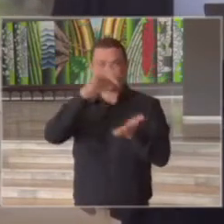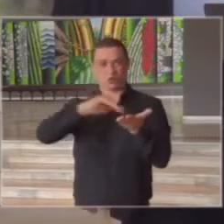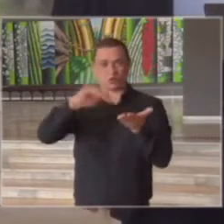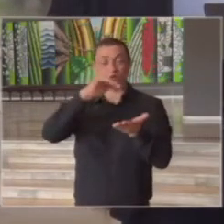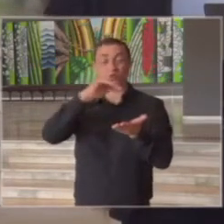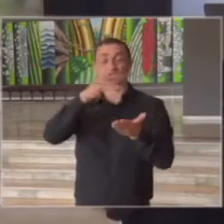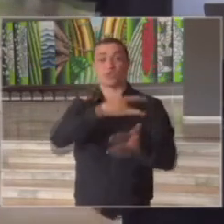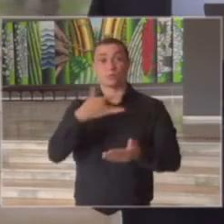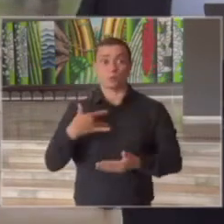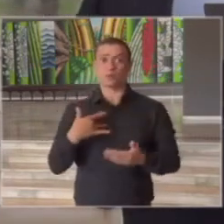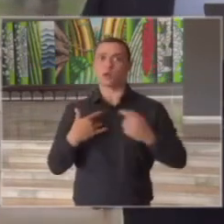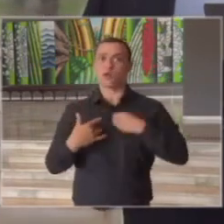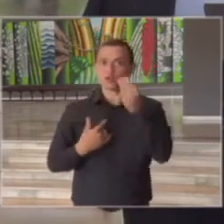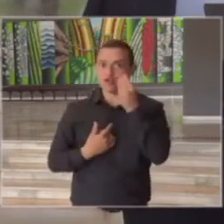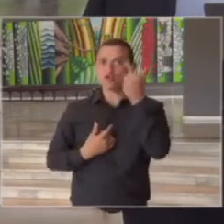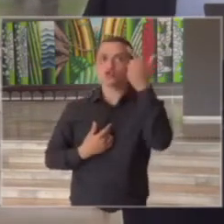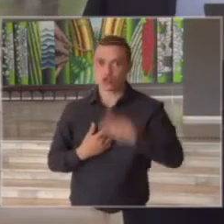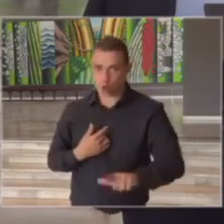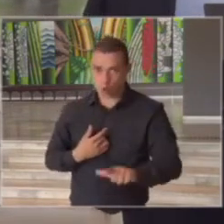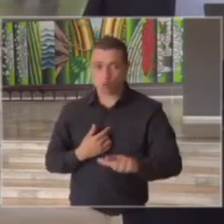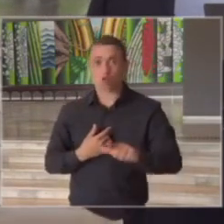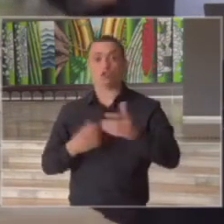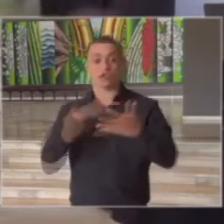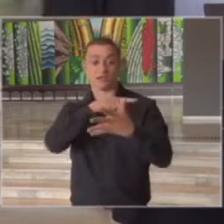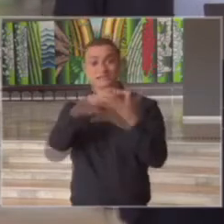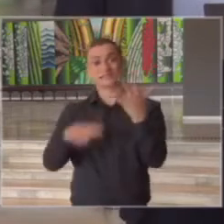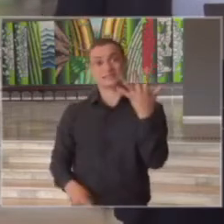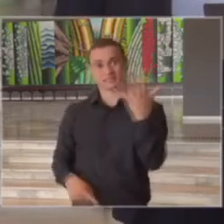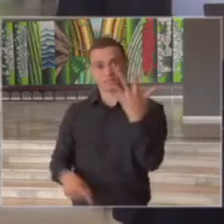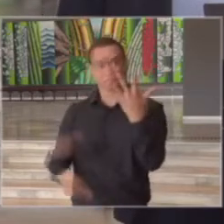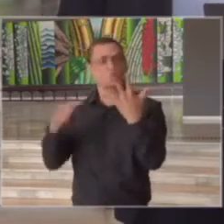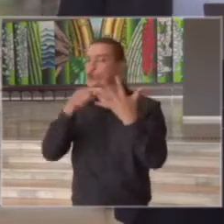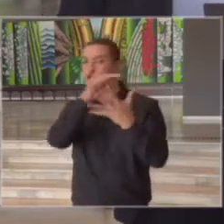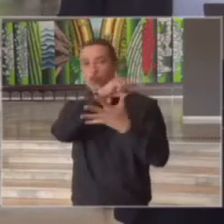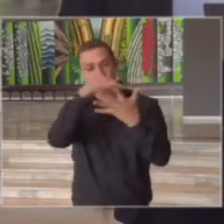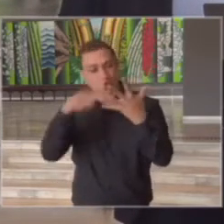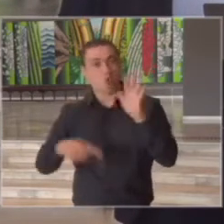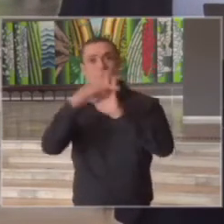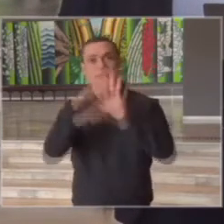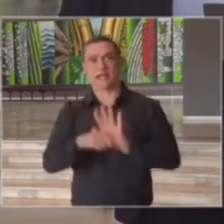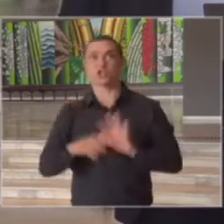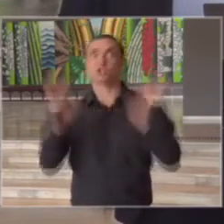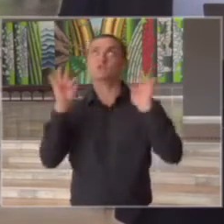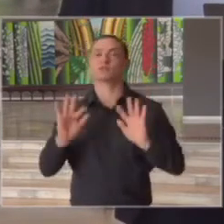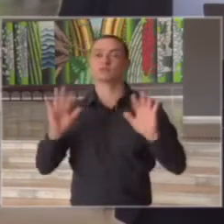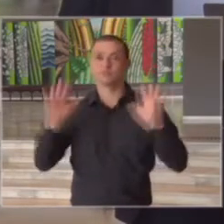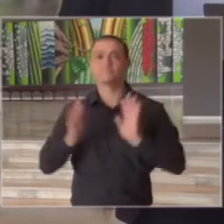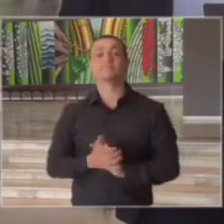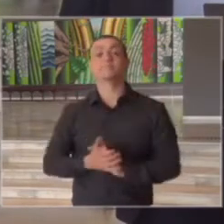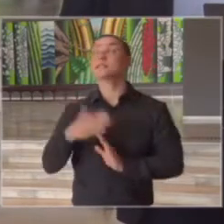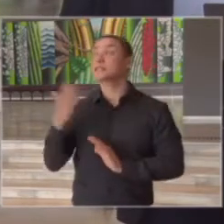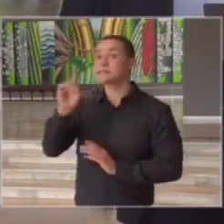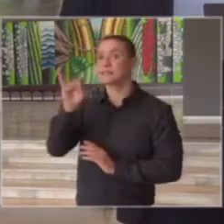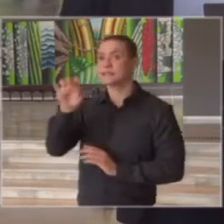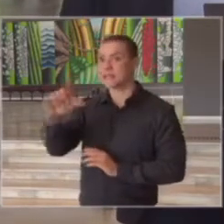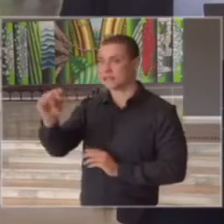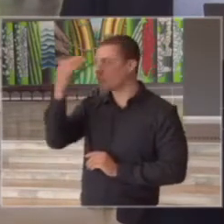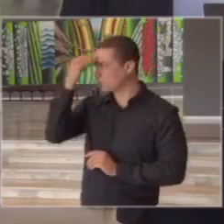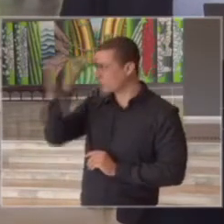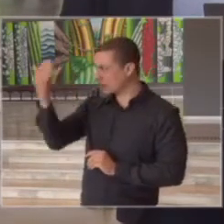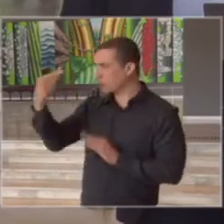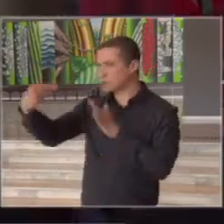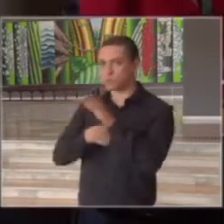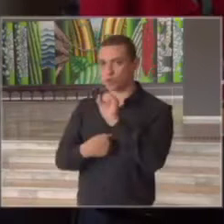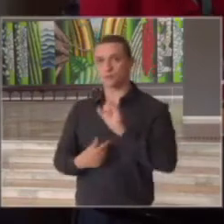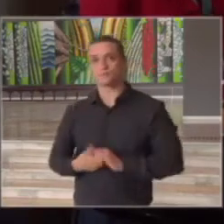estado de São Paulo então fiz mais um teste cinco testes cinco negativos felizmente Daniela Salerno boa tarde sua pergunta por